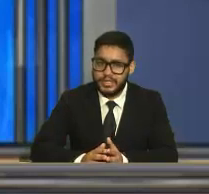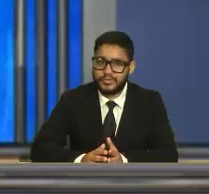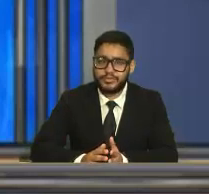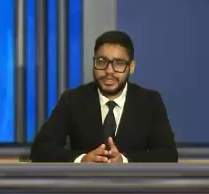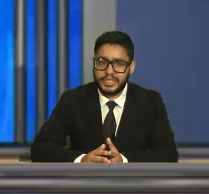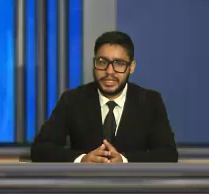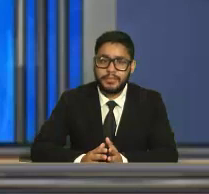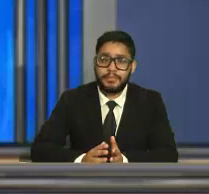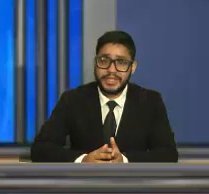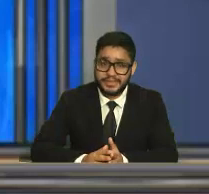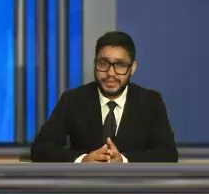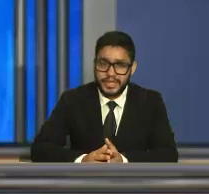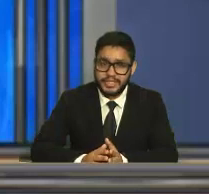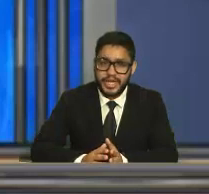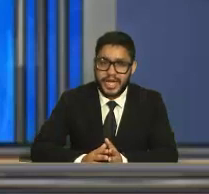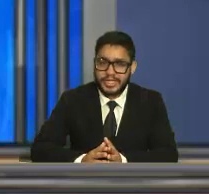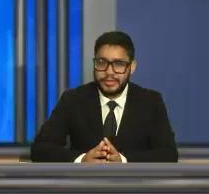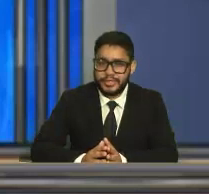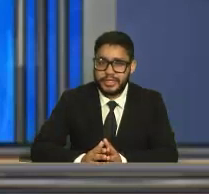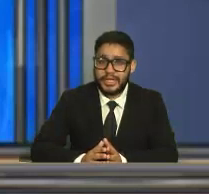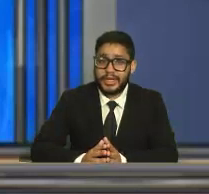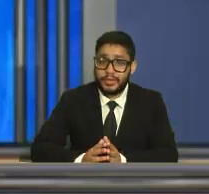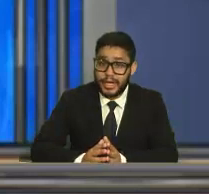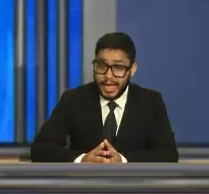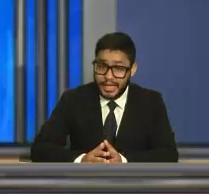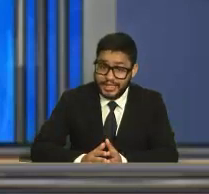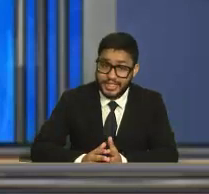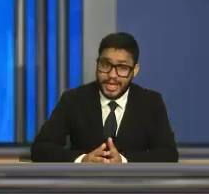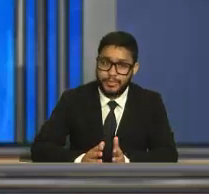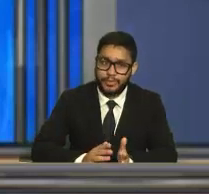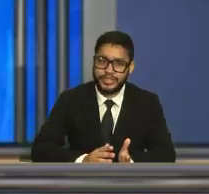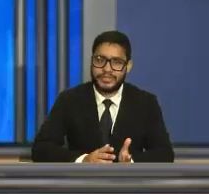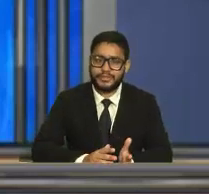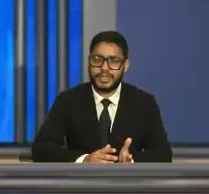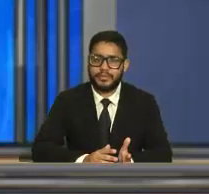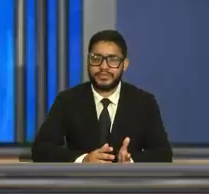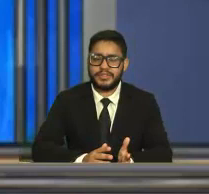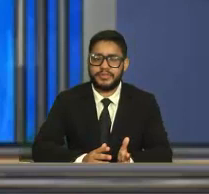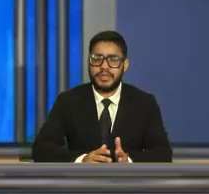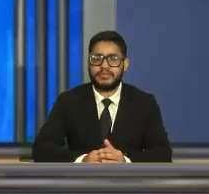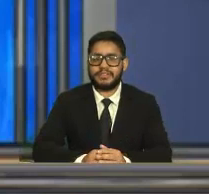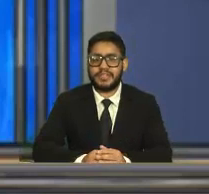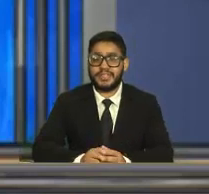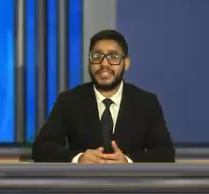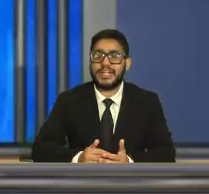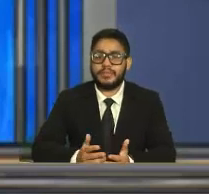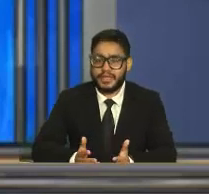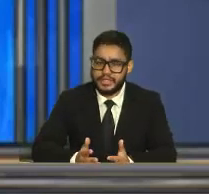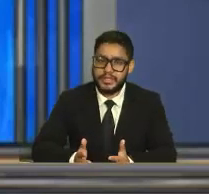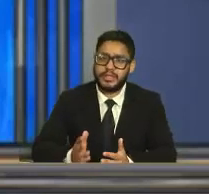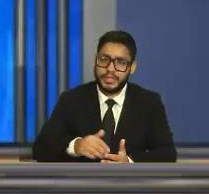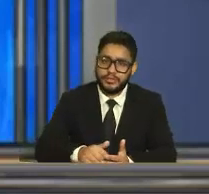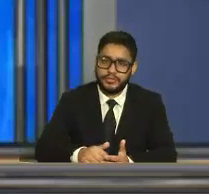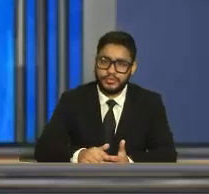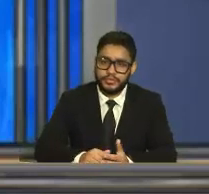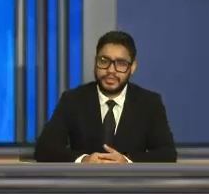E que isso inspira, precisamente, aquilo que este cabo hoje vai tornar possível fazer diariamente